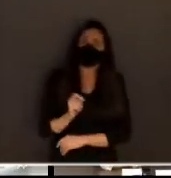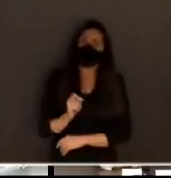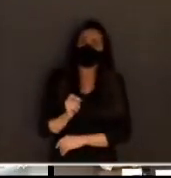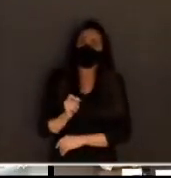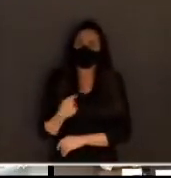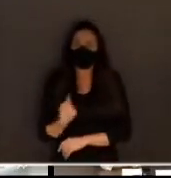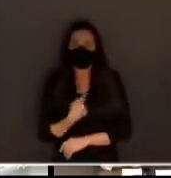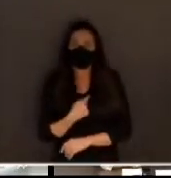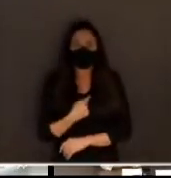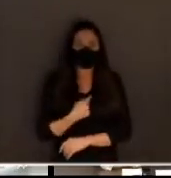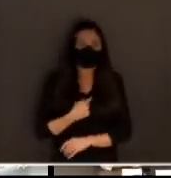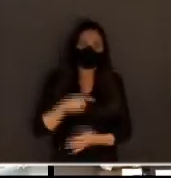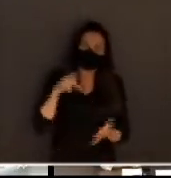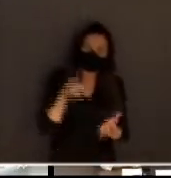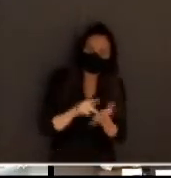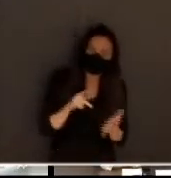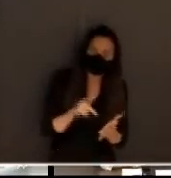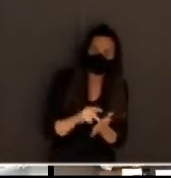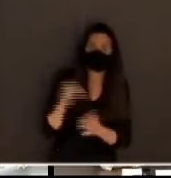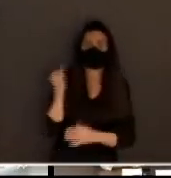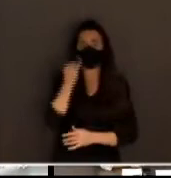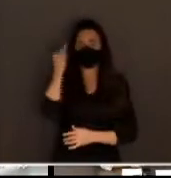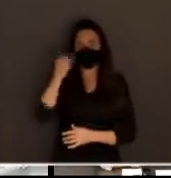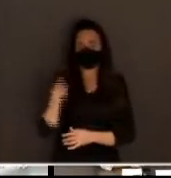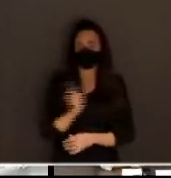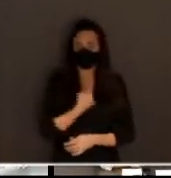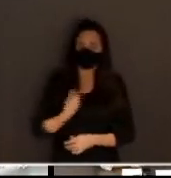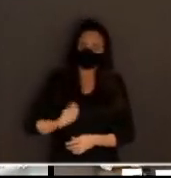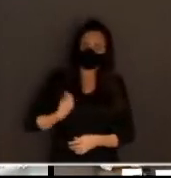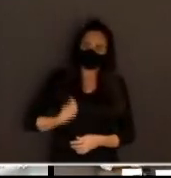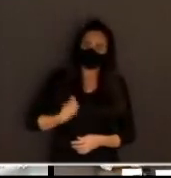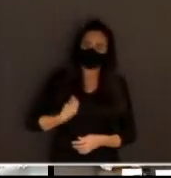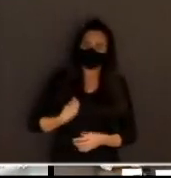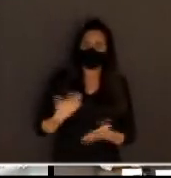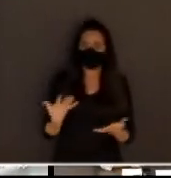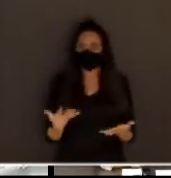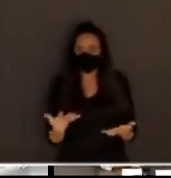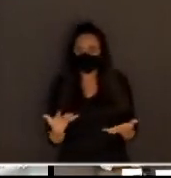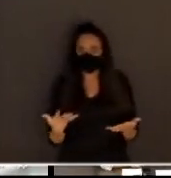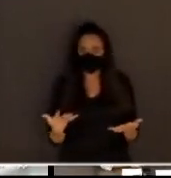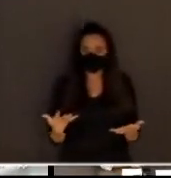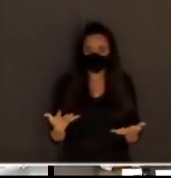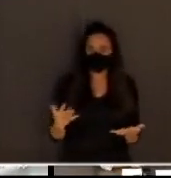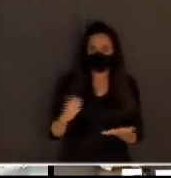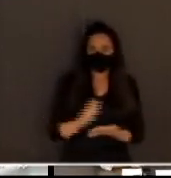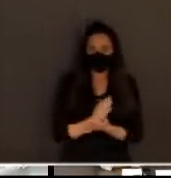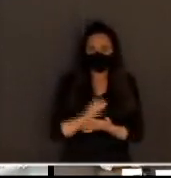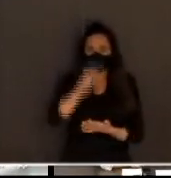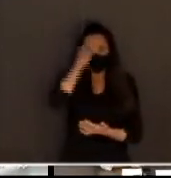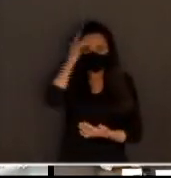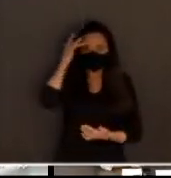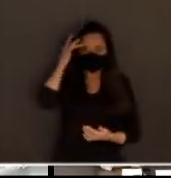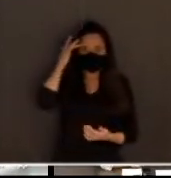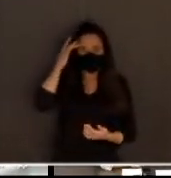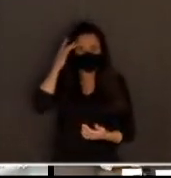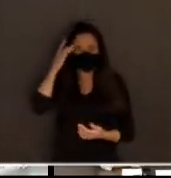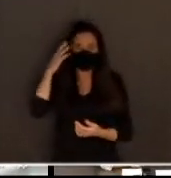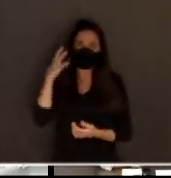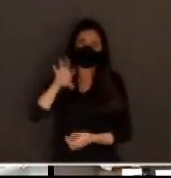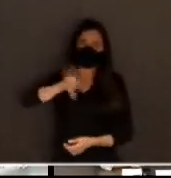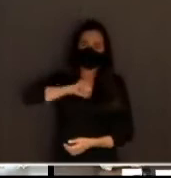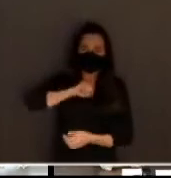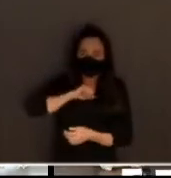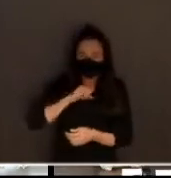na nossa vida. E, no dia que a gente adoecer, no dia que a gente falecer, César está se recuperando de uma degue que ele pegou.